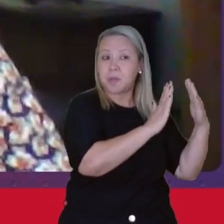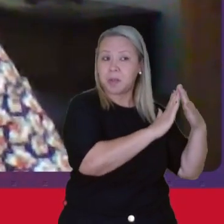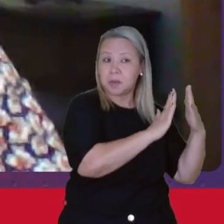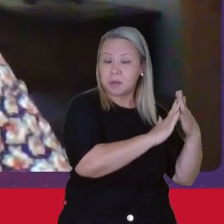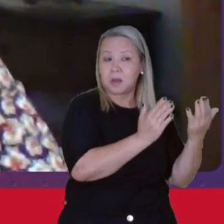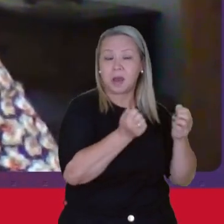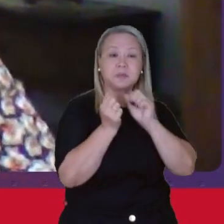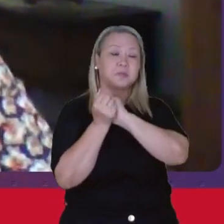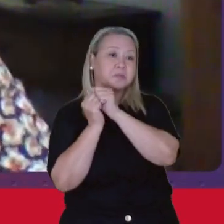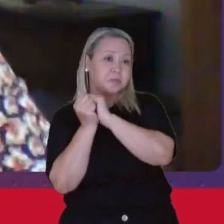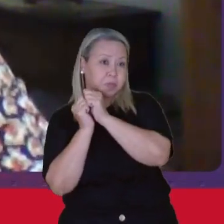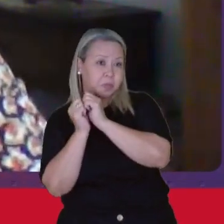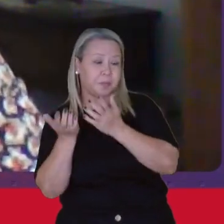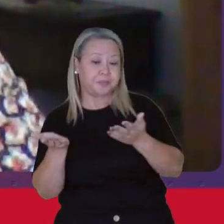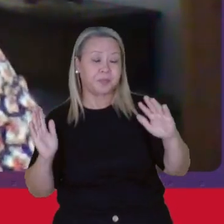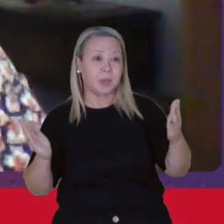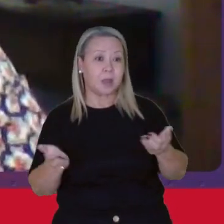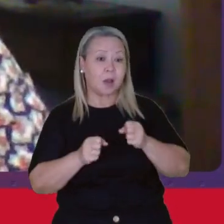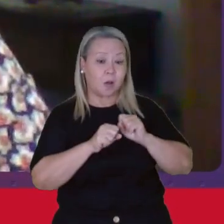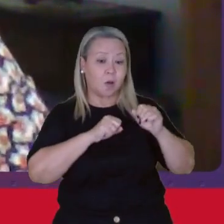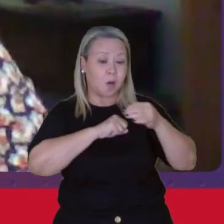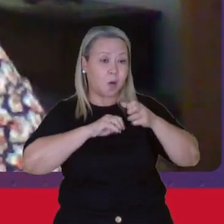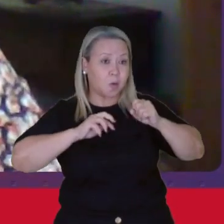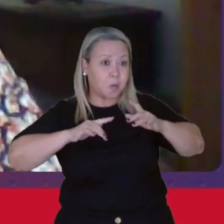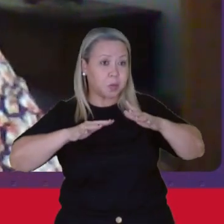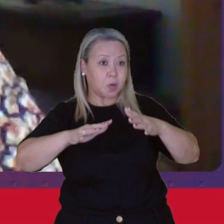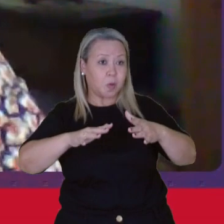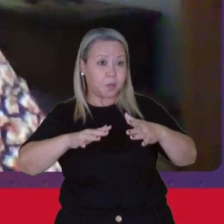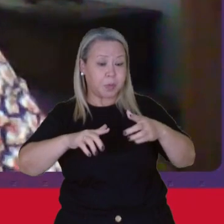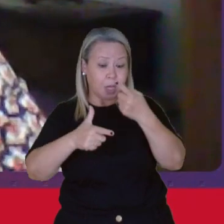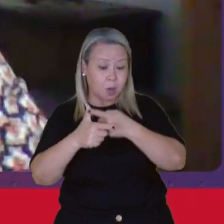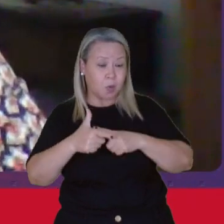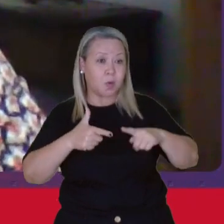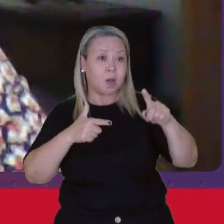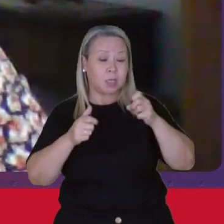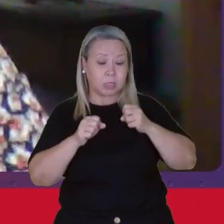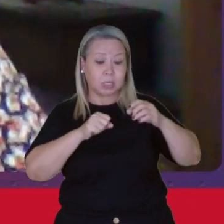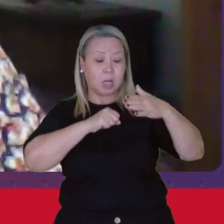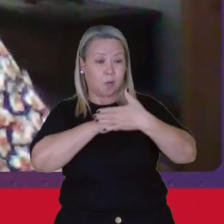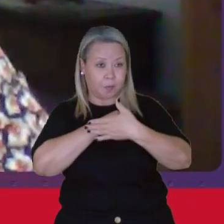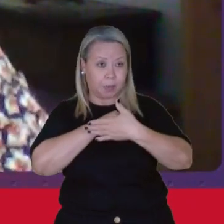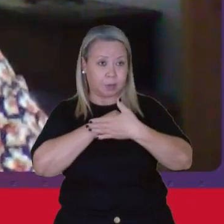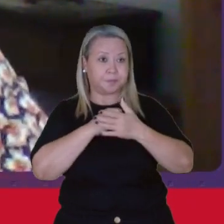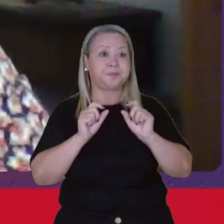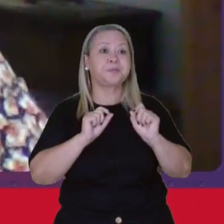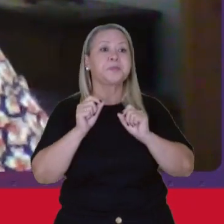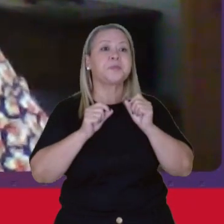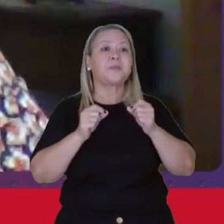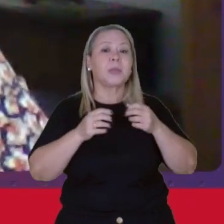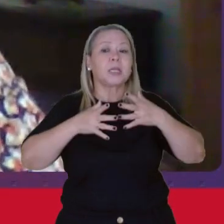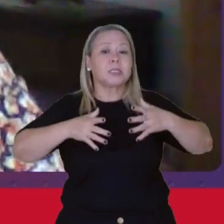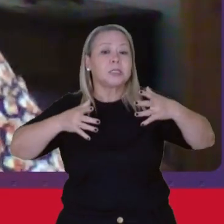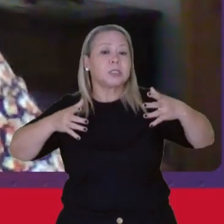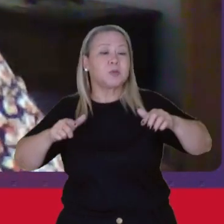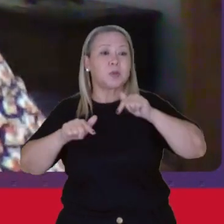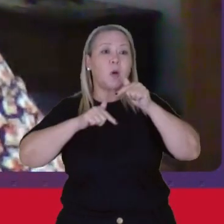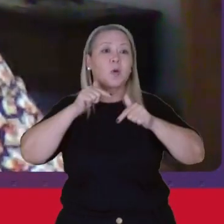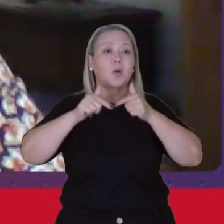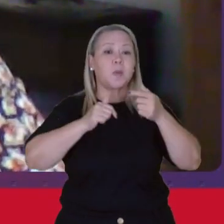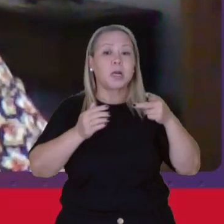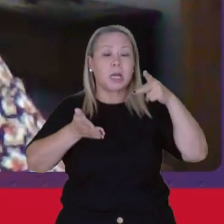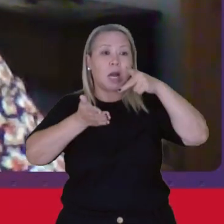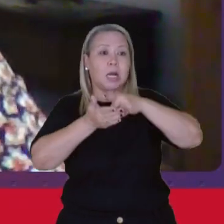Agora mesmo Com a pandemia Com a crise Da Covid-19 Essa dimensão Do trabalho Que é